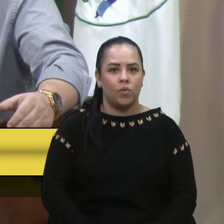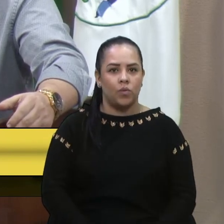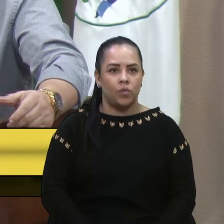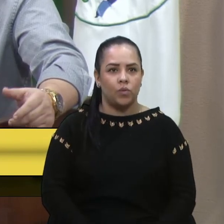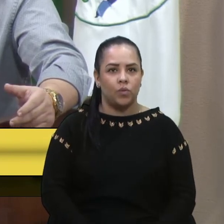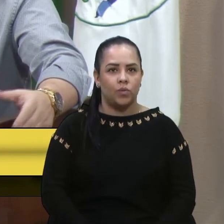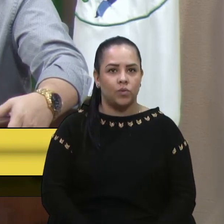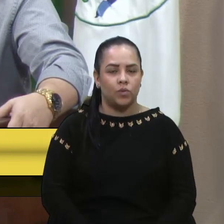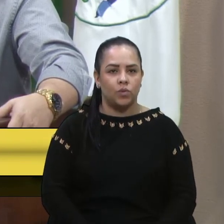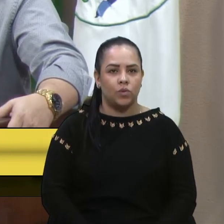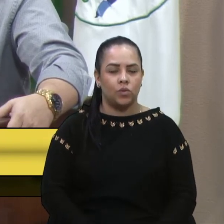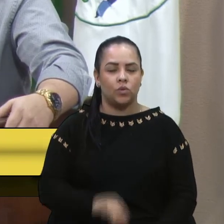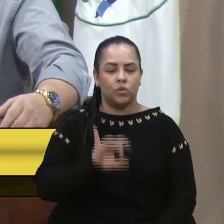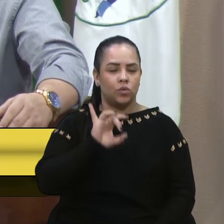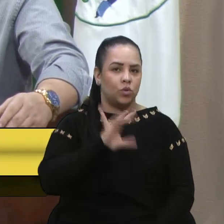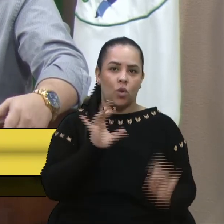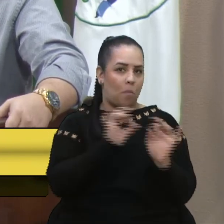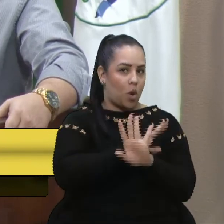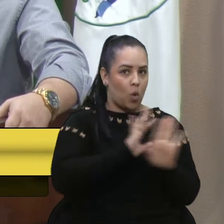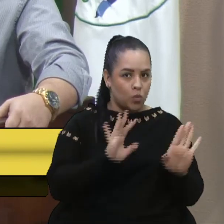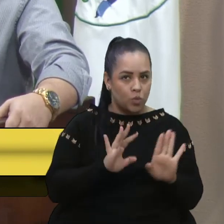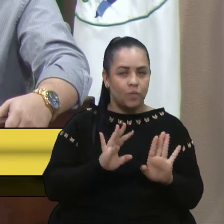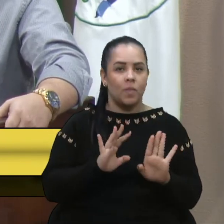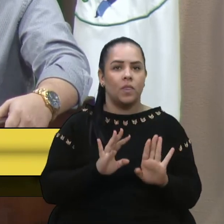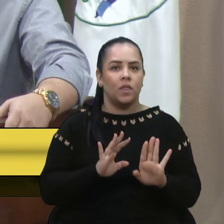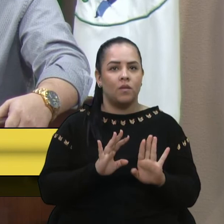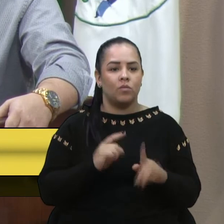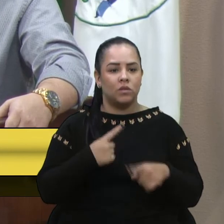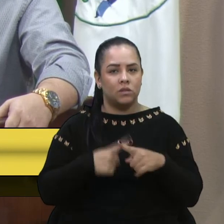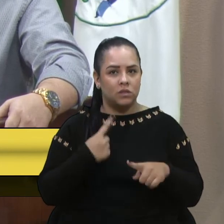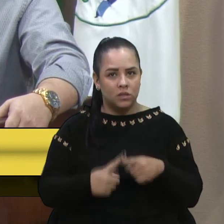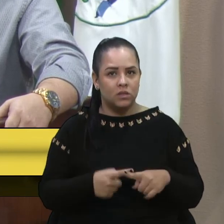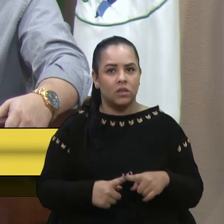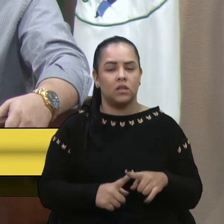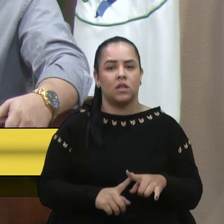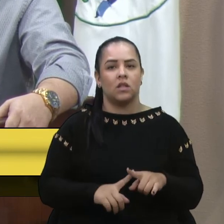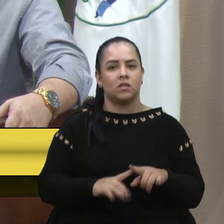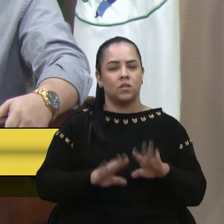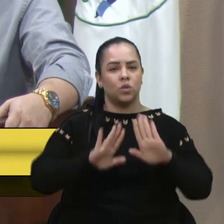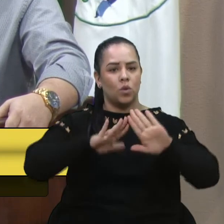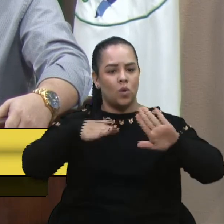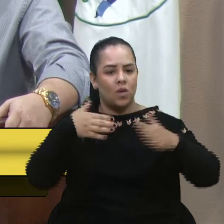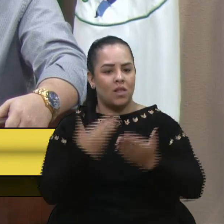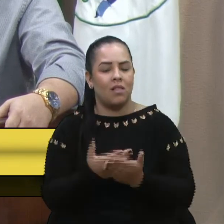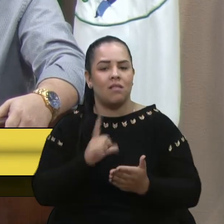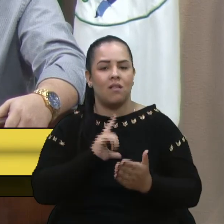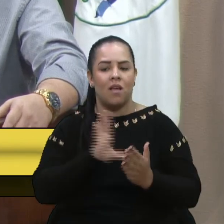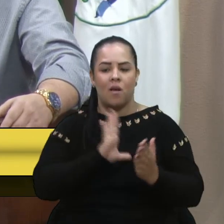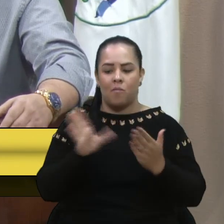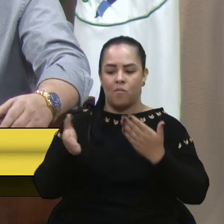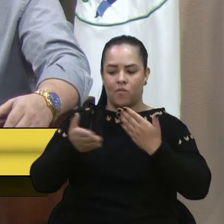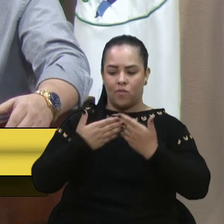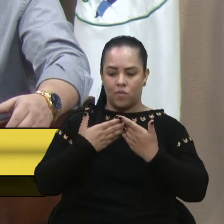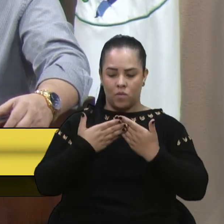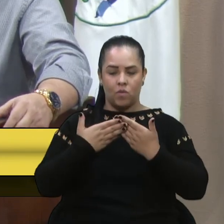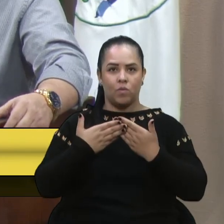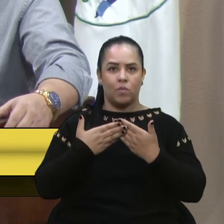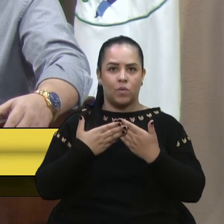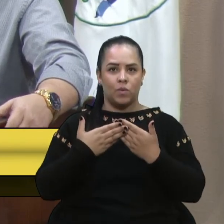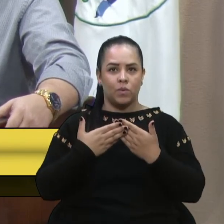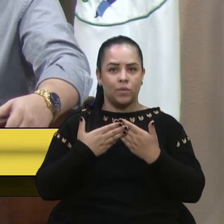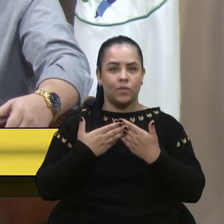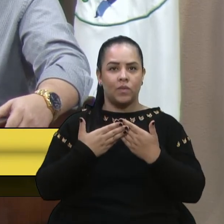infelizmente só para concluir, senhor presidente, que infelizmente tiveram as suas portas fechadas e